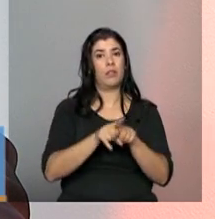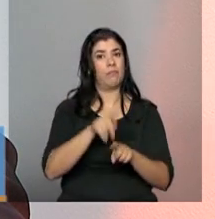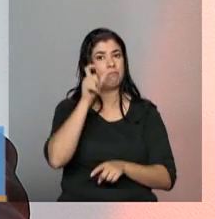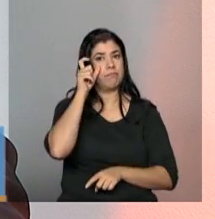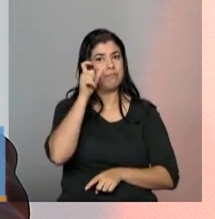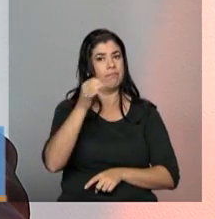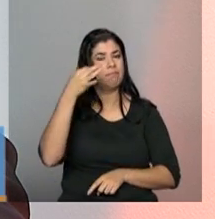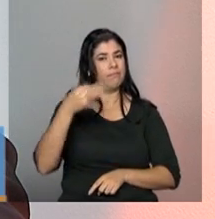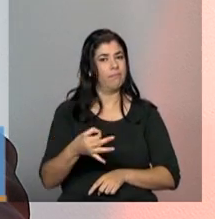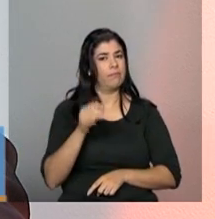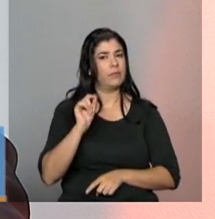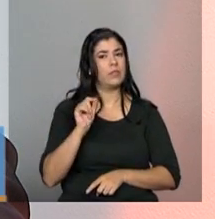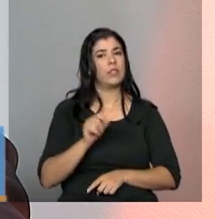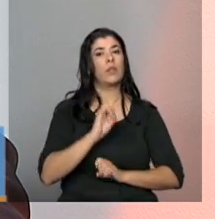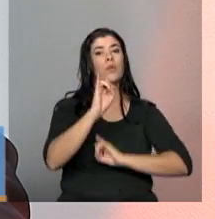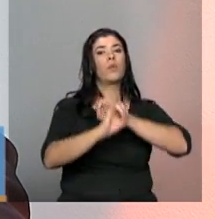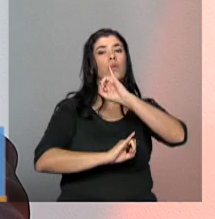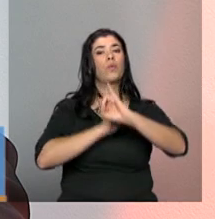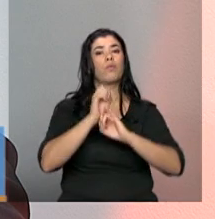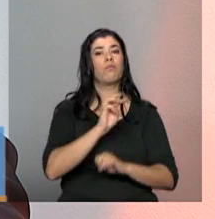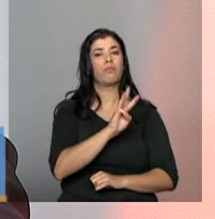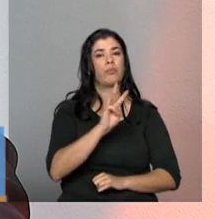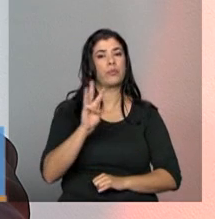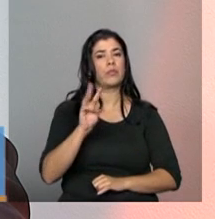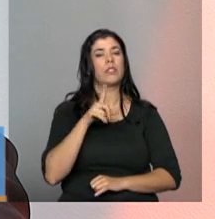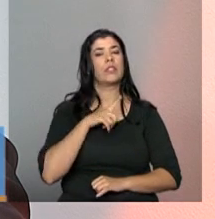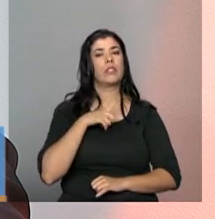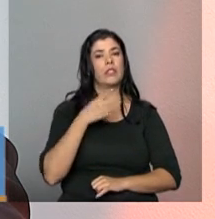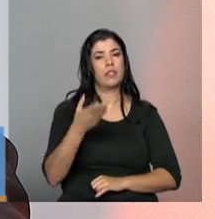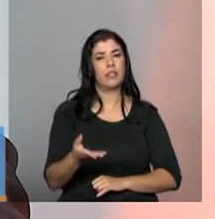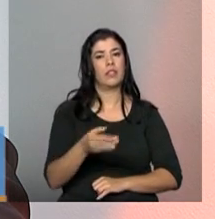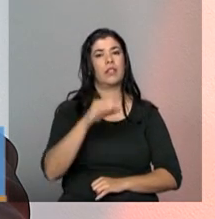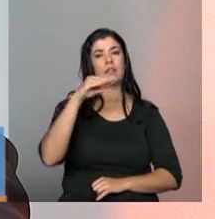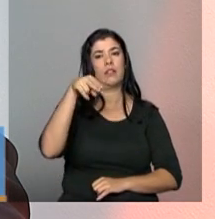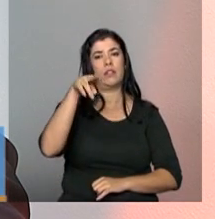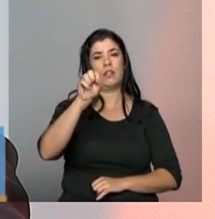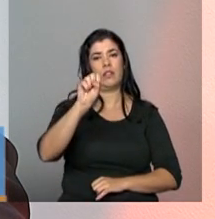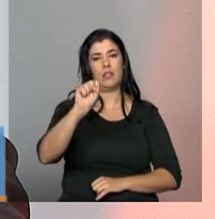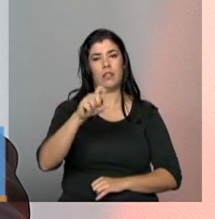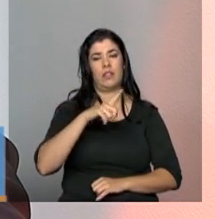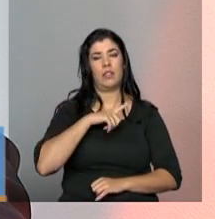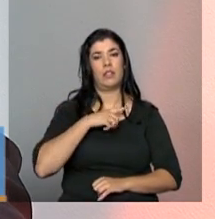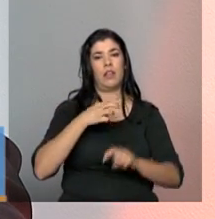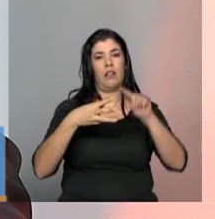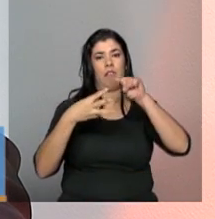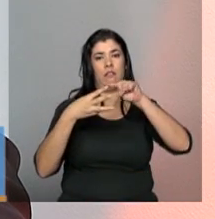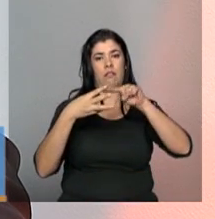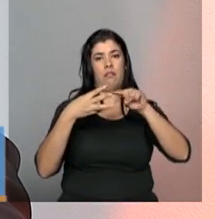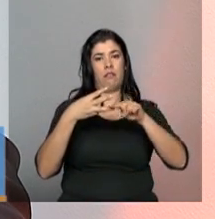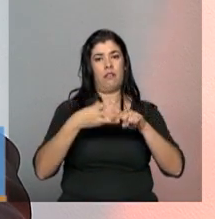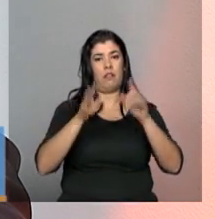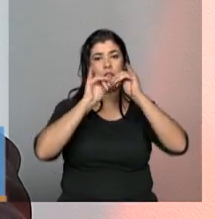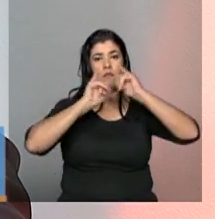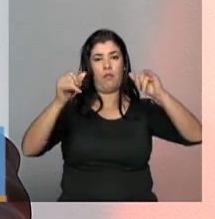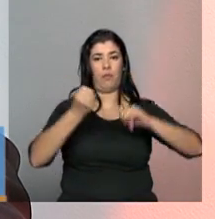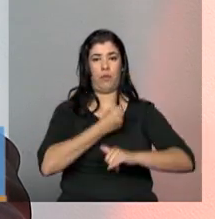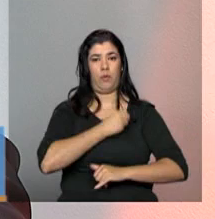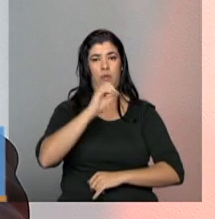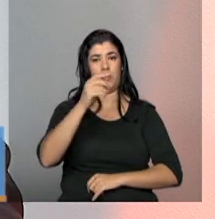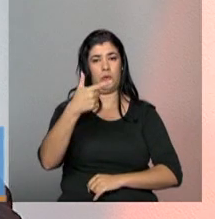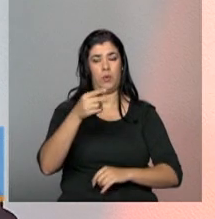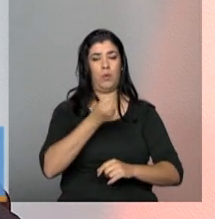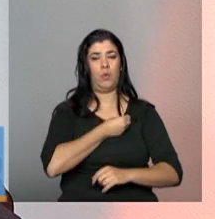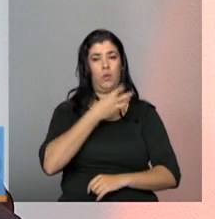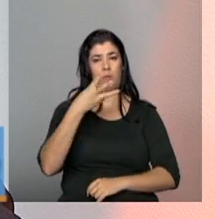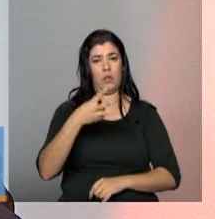atentos ao site do CNAS, porque, assim como nós já temos lá disponíveis esses três informes que mencionamos e as resoluções